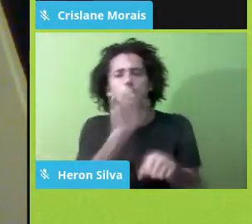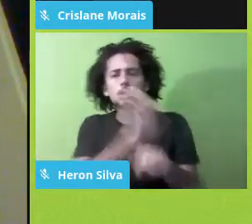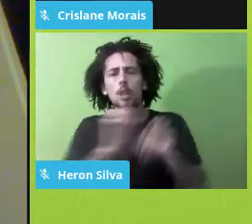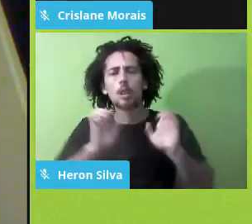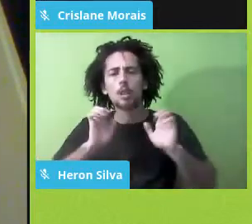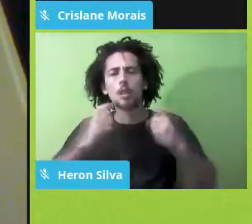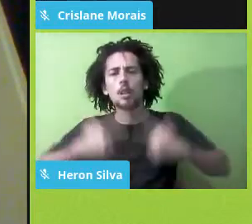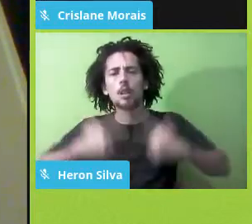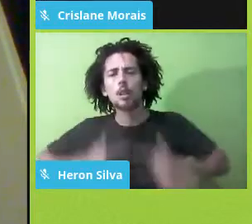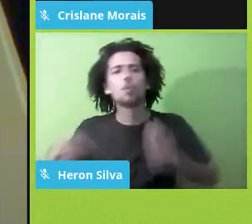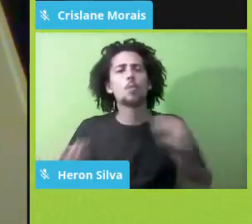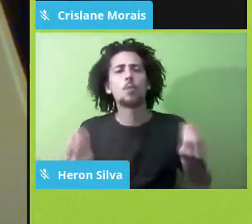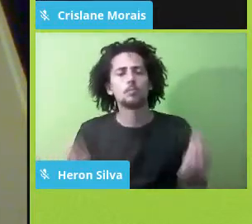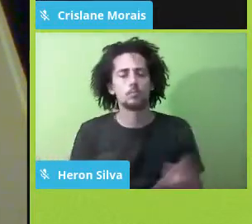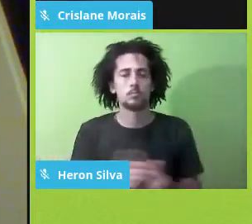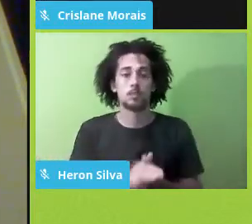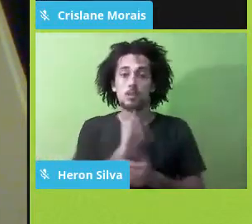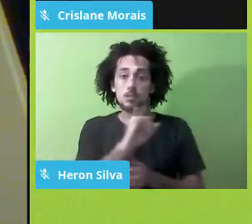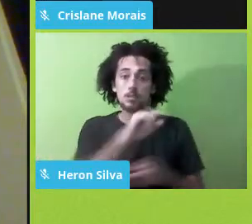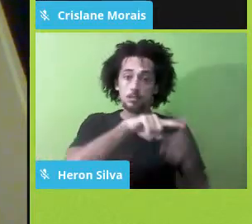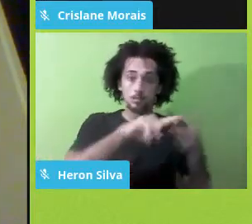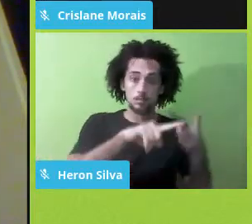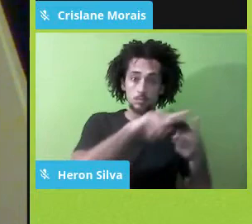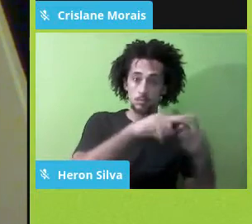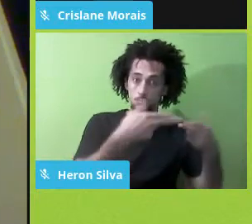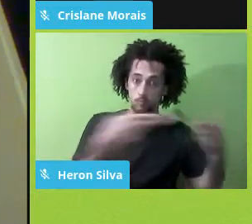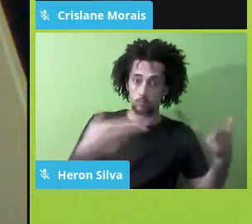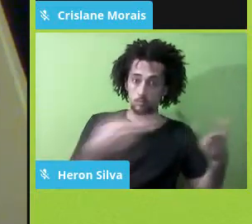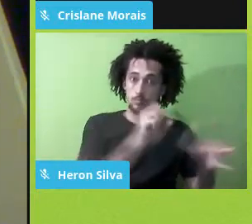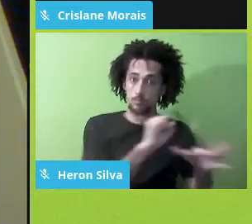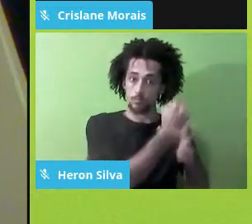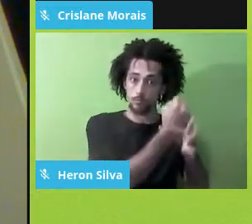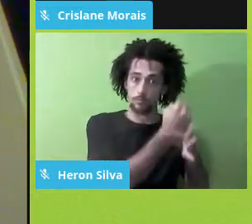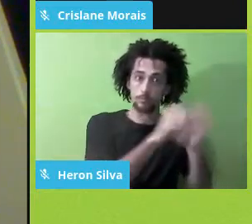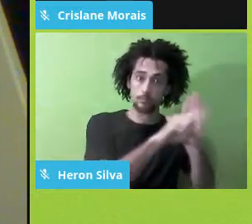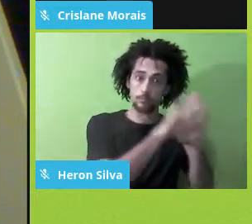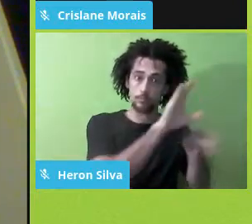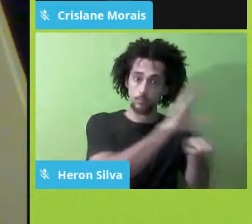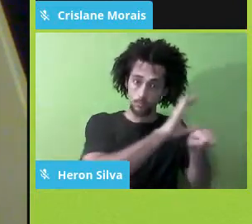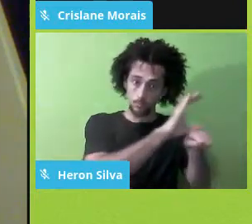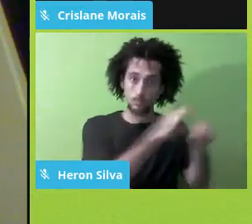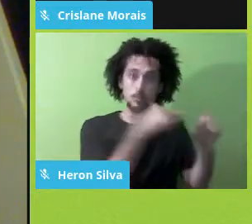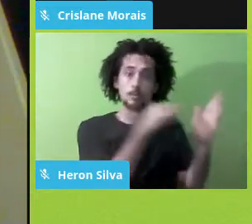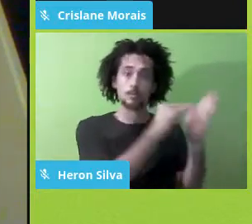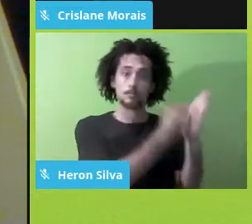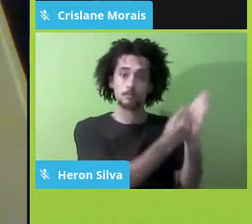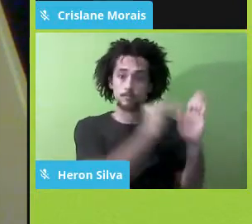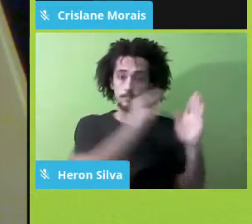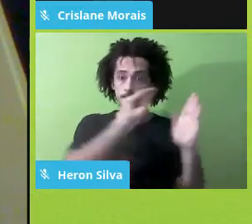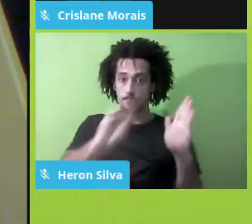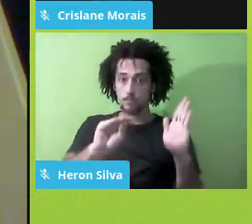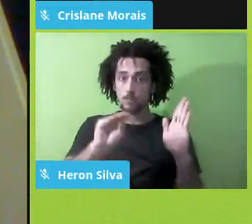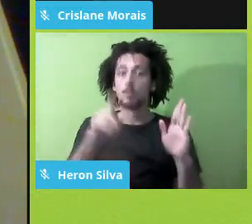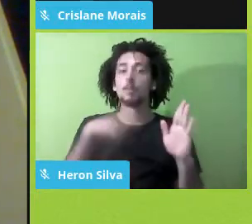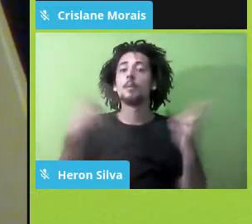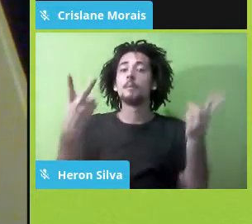dispositivos constitucionais, você tem que extrair algum sentido comum, né? Para você interpretar